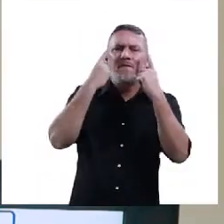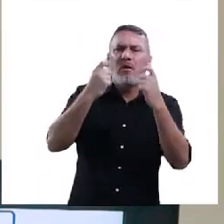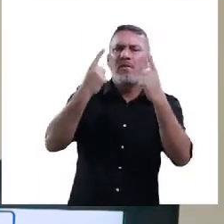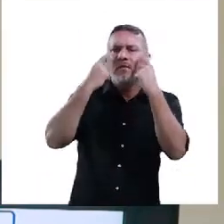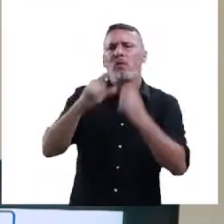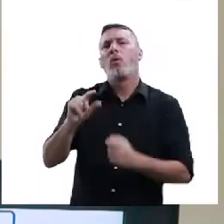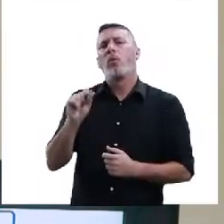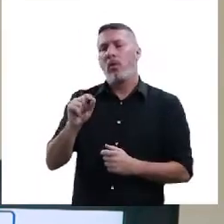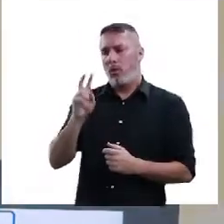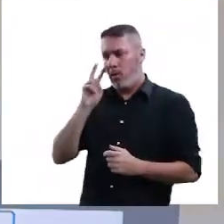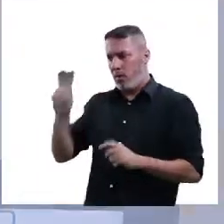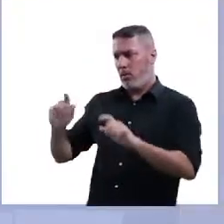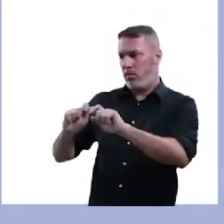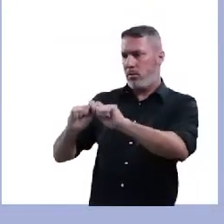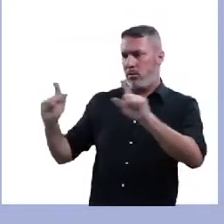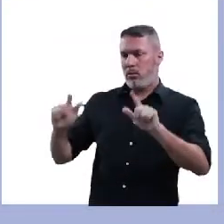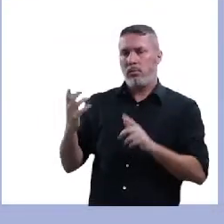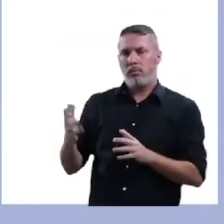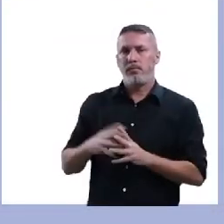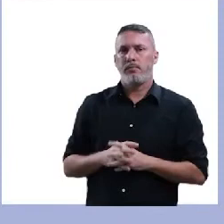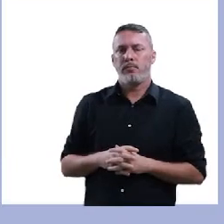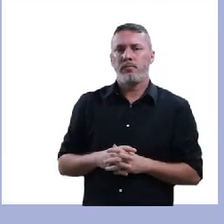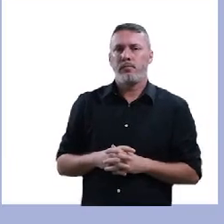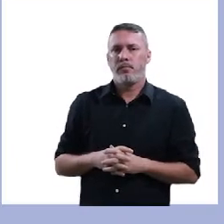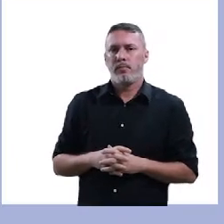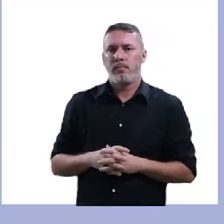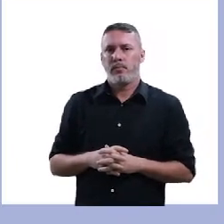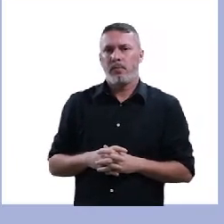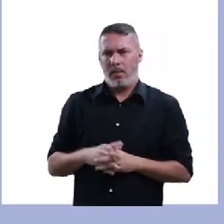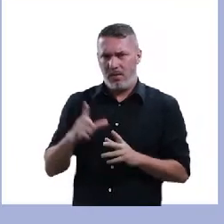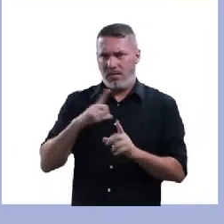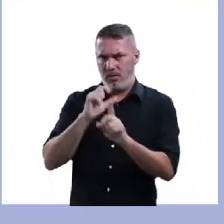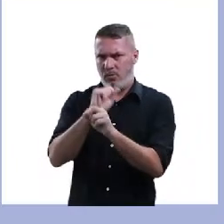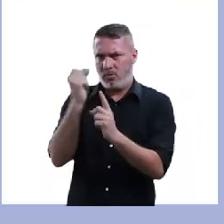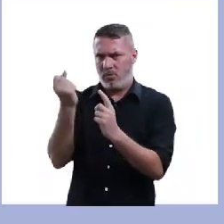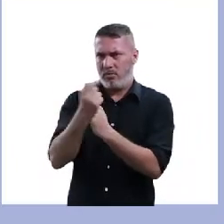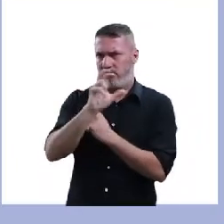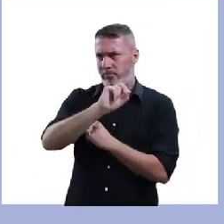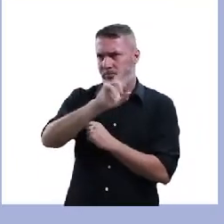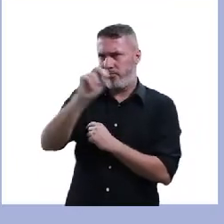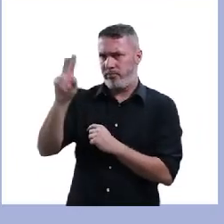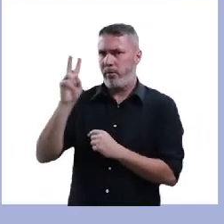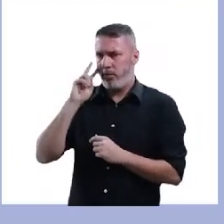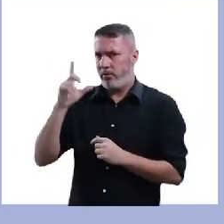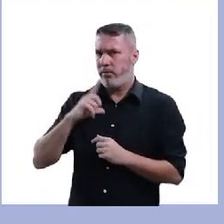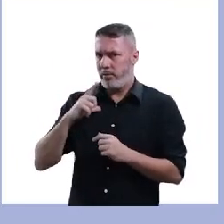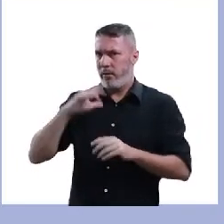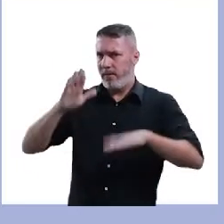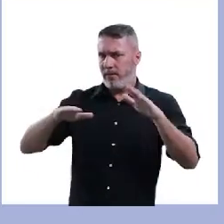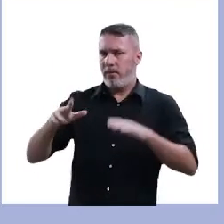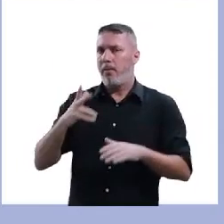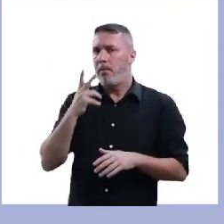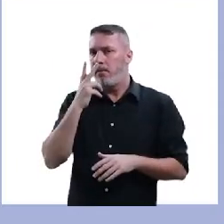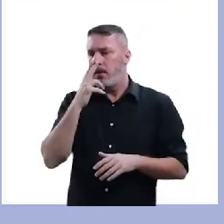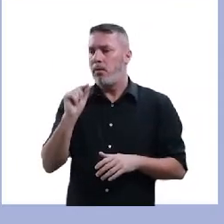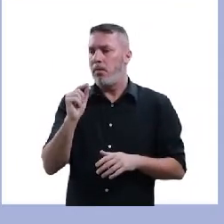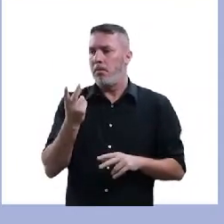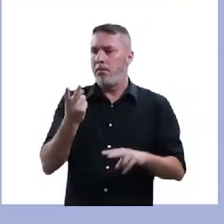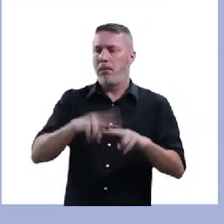tipos de violência. Olha esse. Isso não é recorrente na nossa sociedade. Manter preso